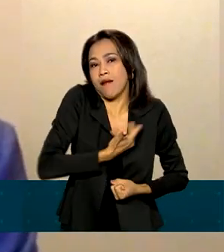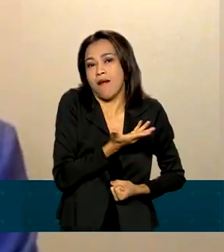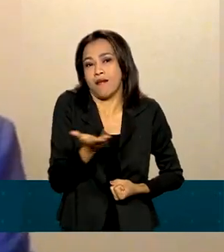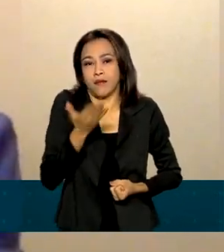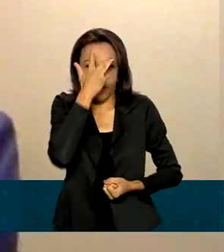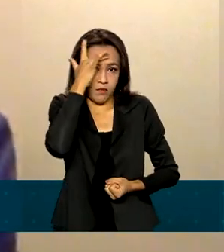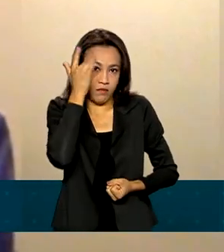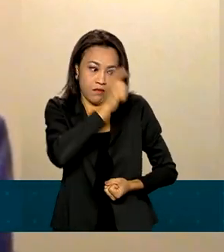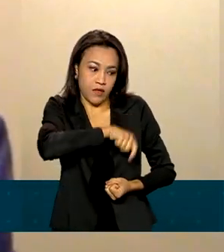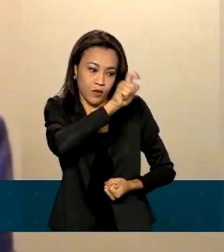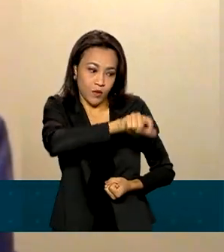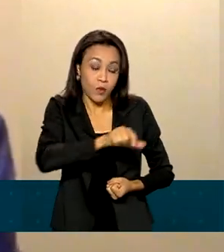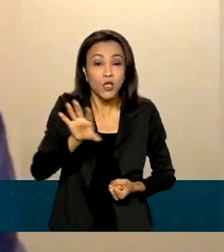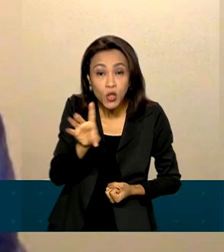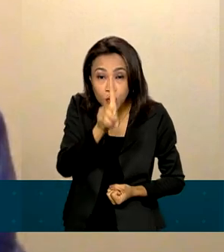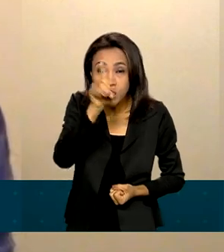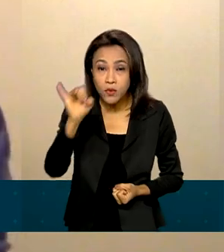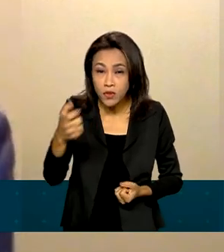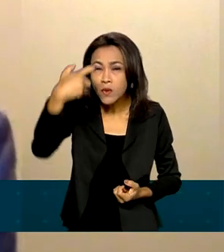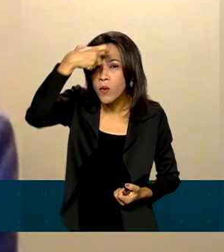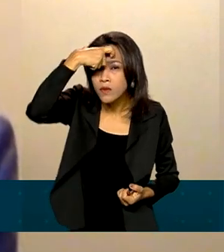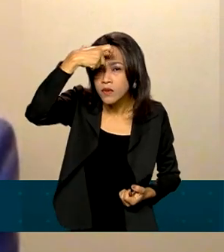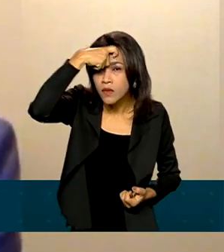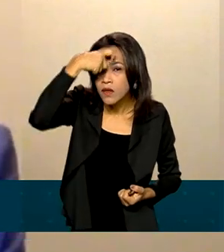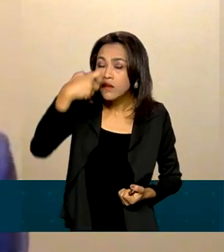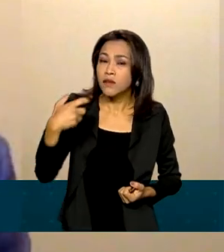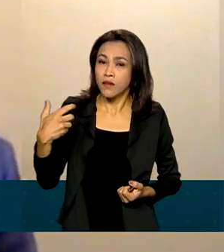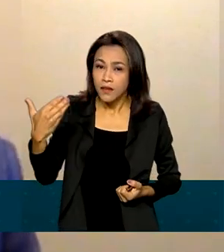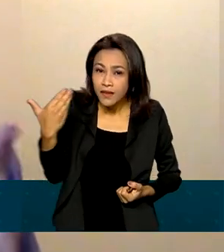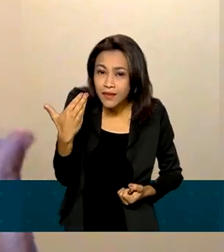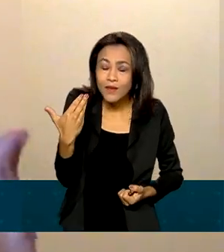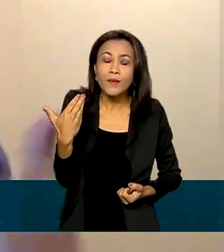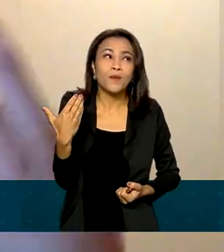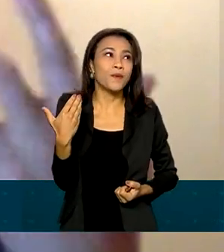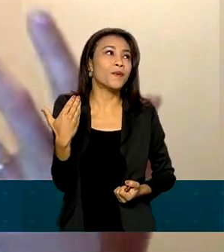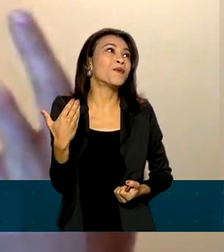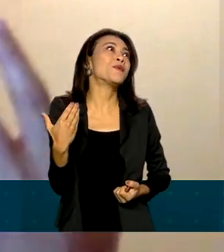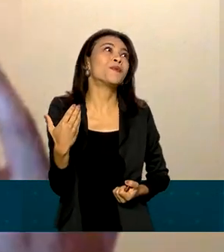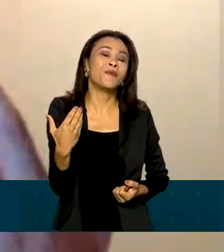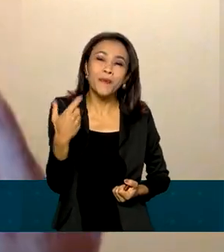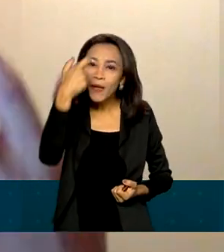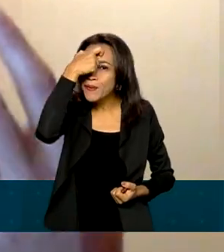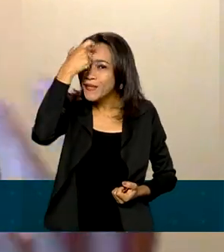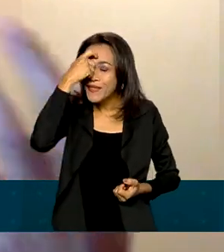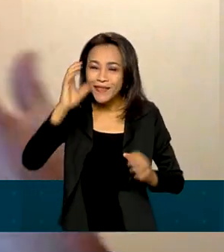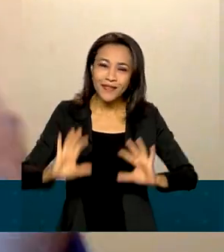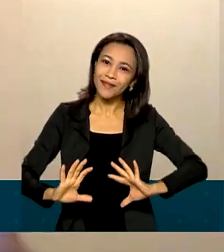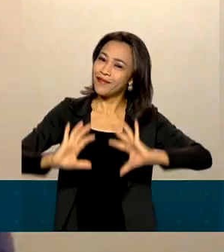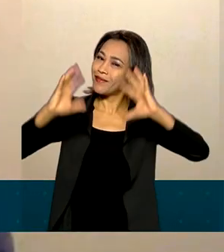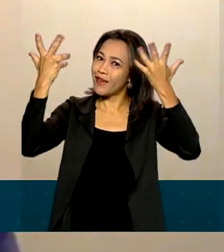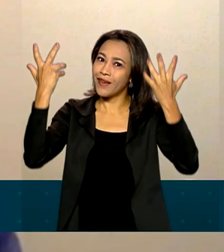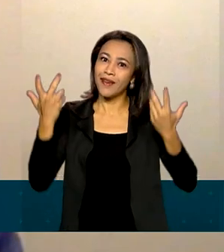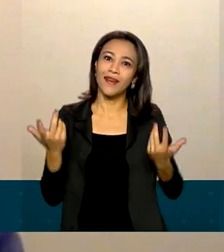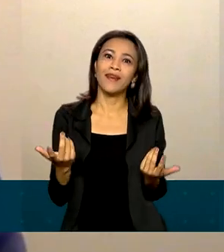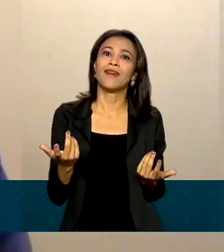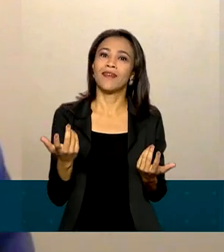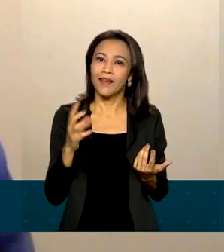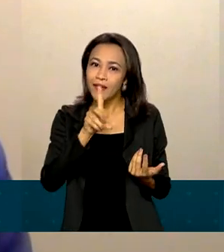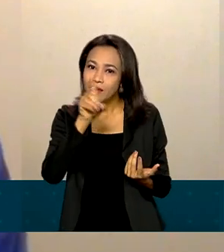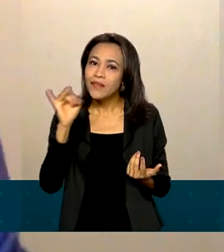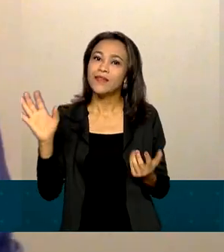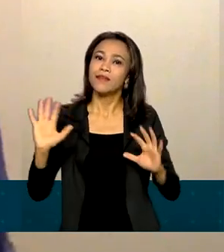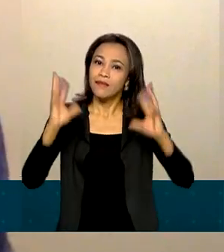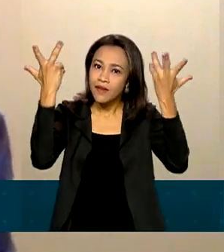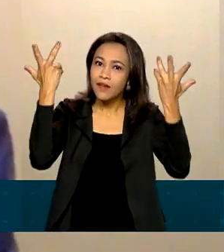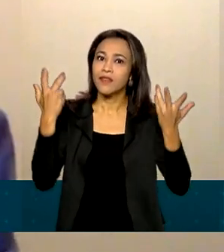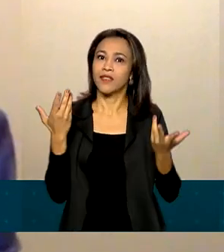de consciência acaba sendo também um dia de festividade e de reconhecimento de